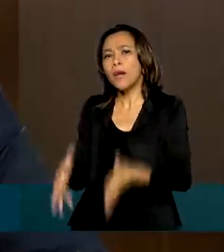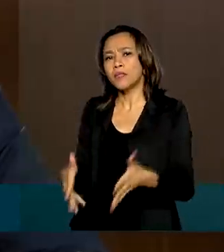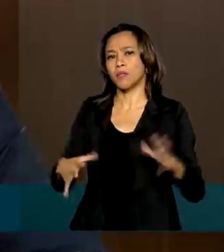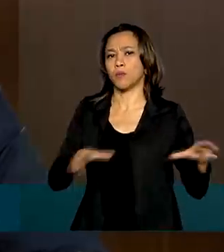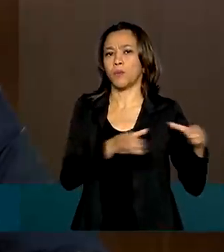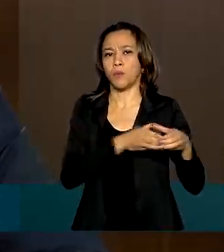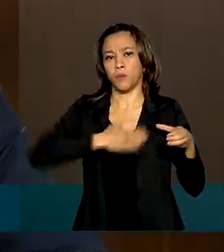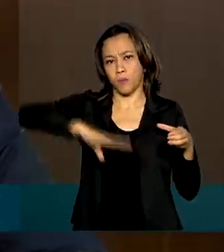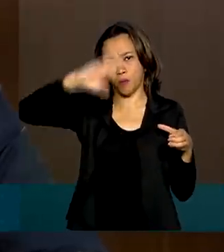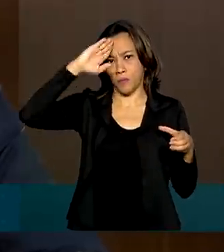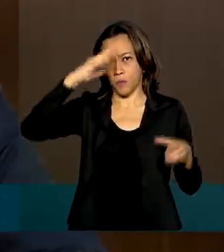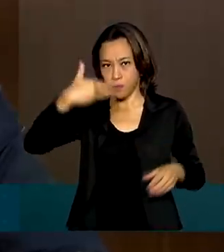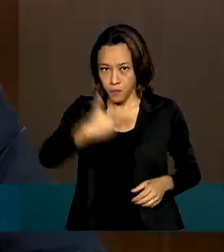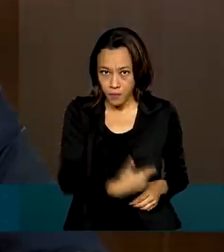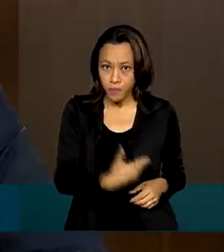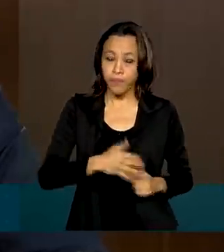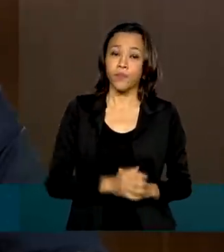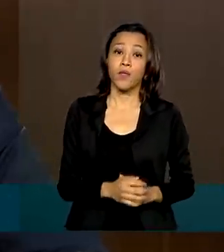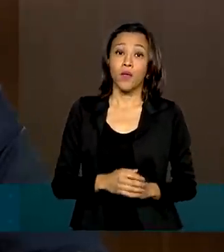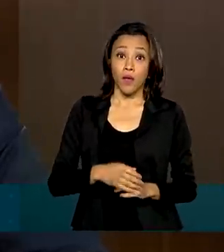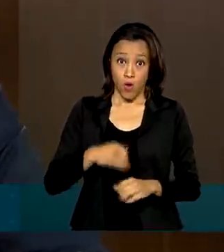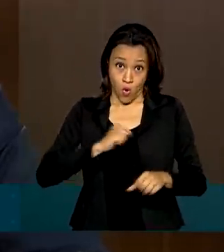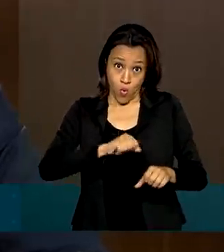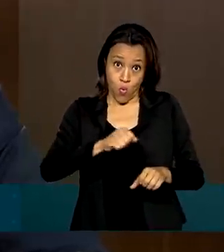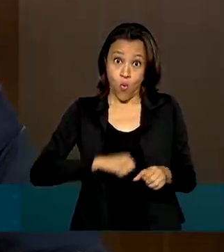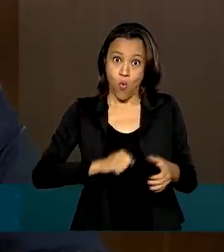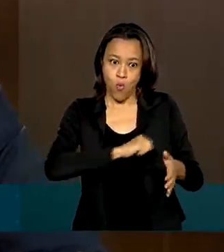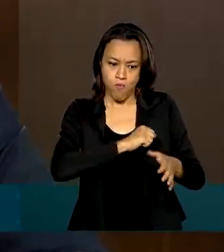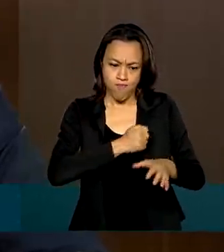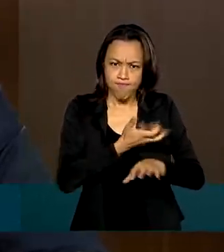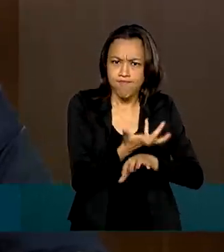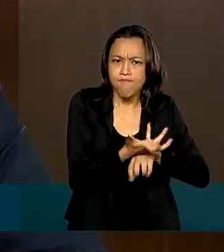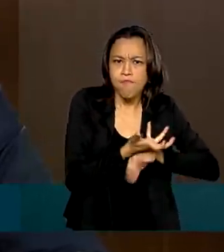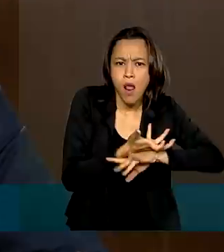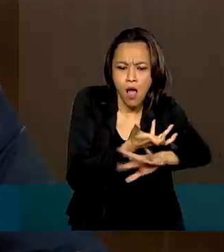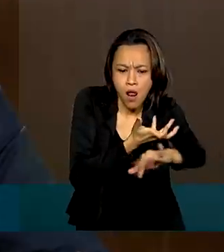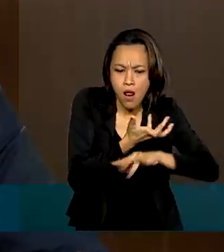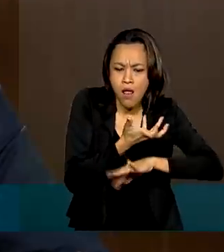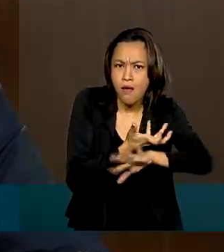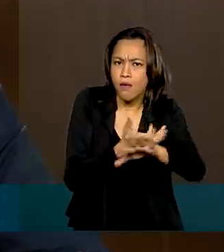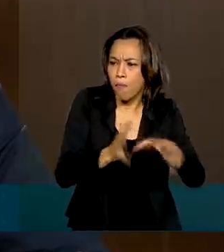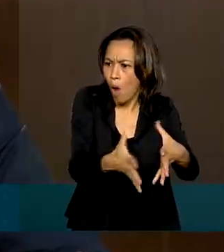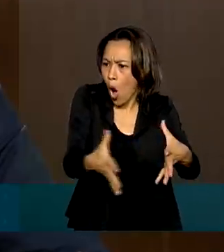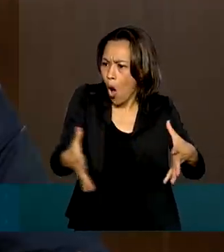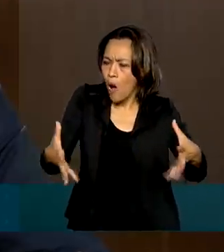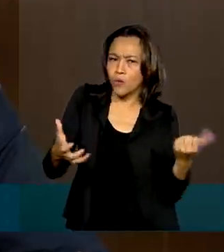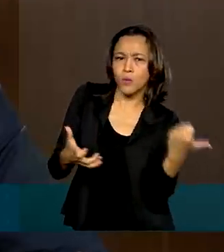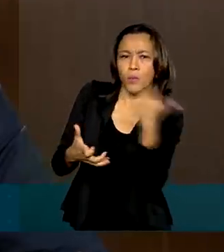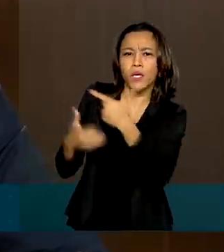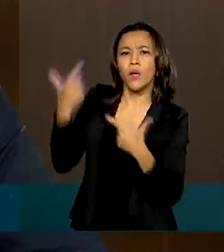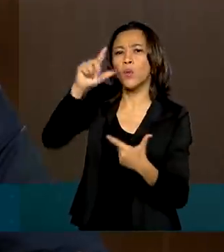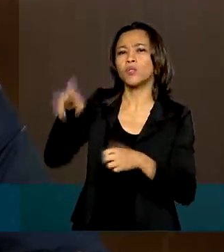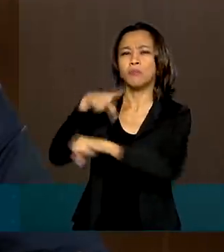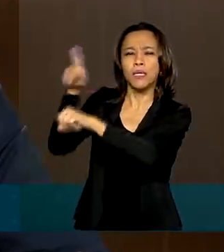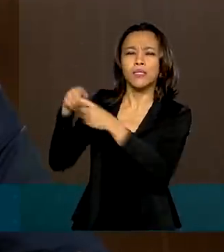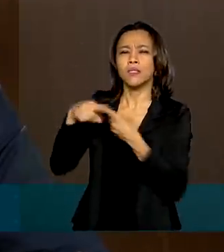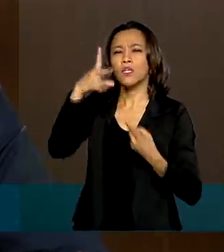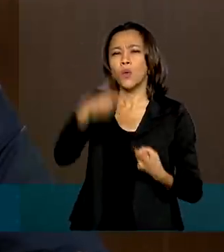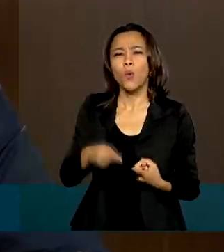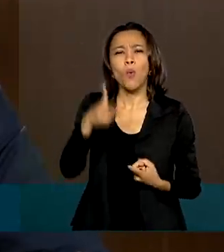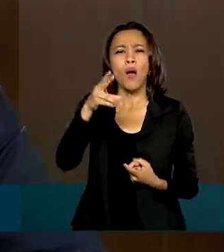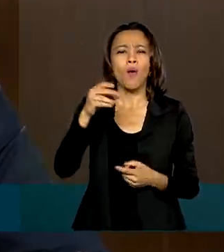Forças Armadas. O nosso Pantanal, com a área maior que muitos países europeus, assim como a Califórnia,